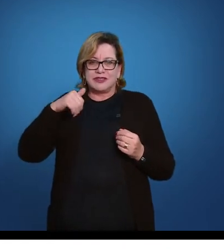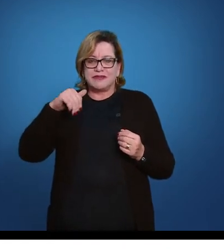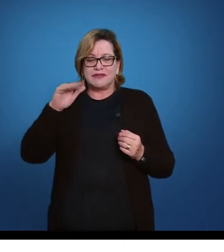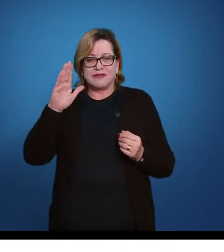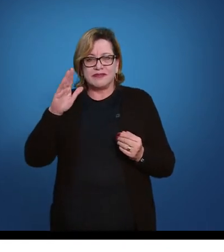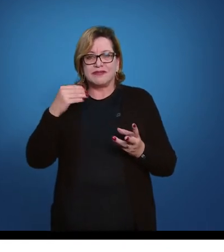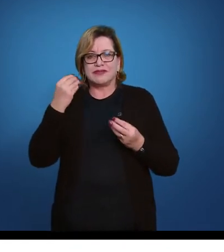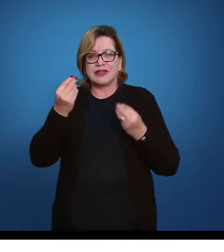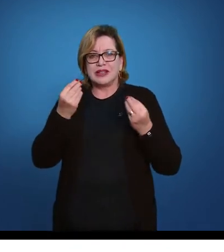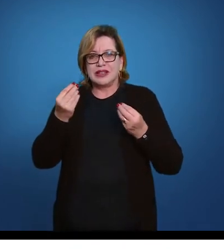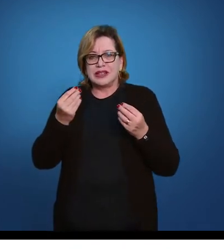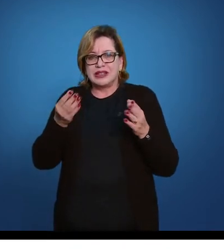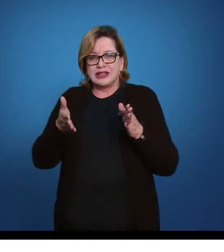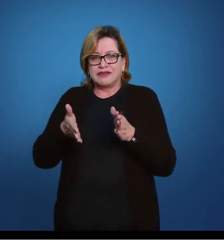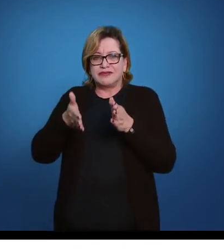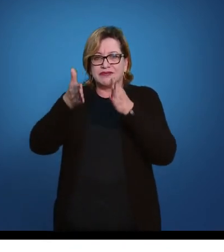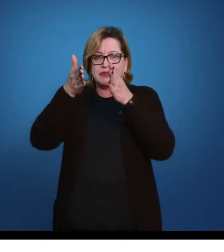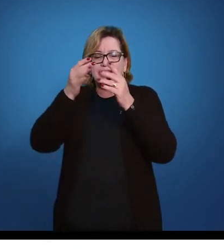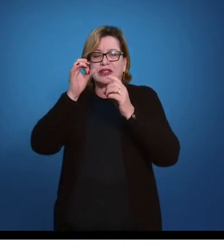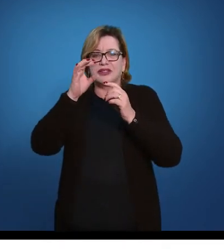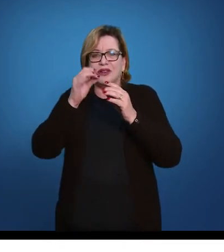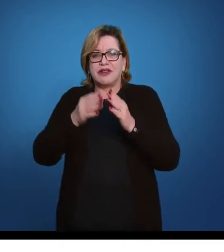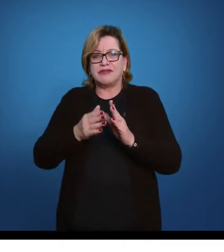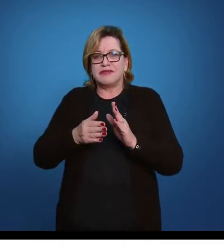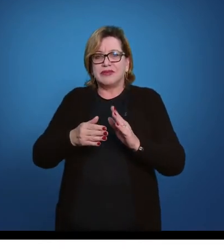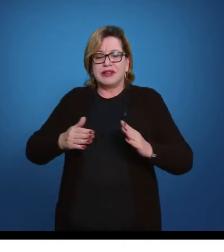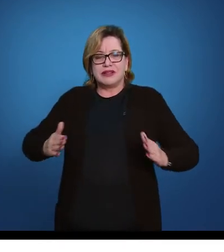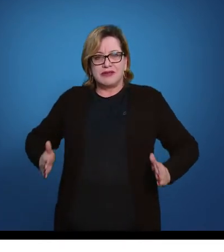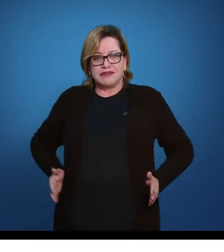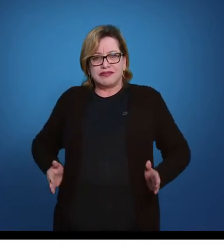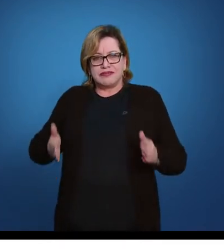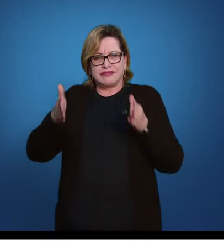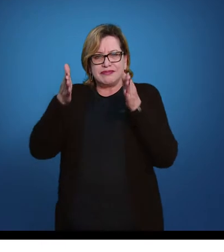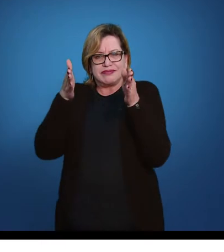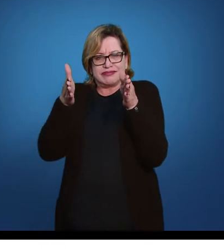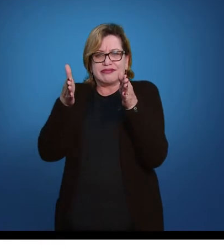professores e segurá-los apenas na cintura.